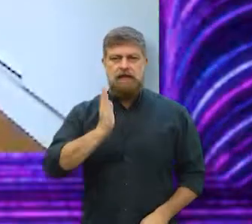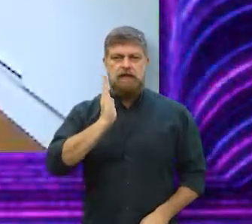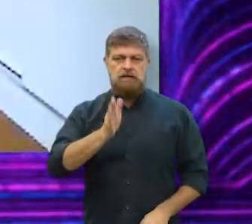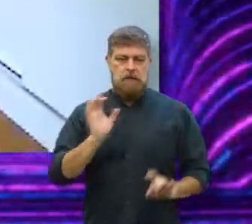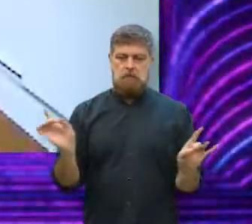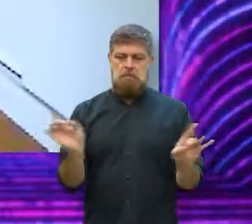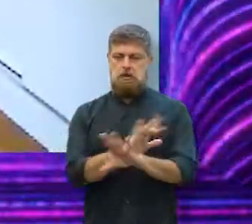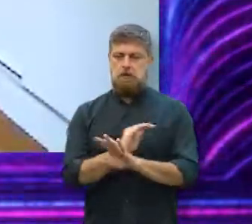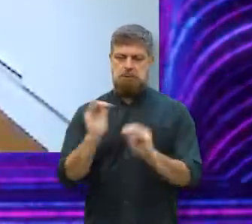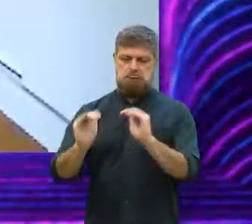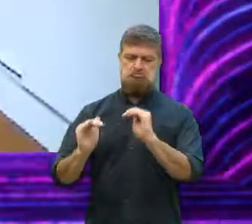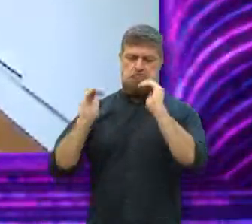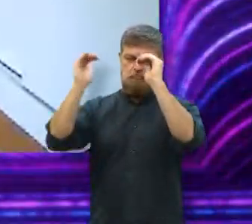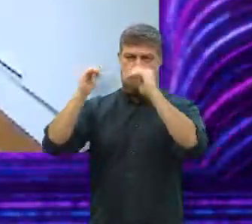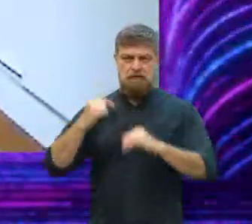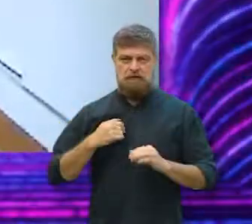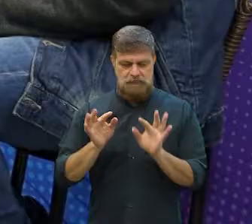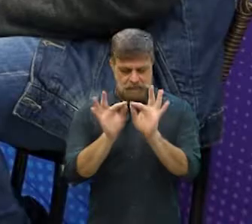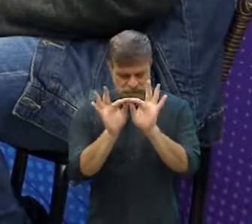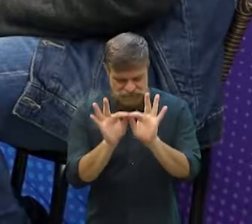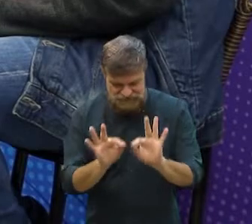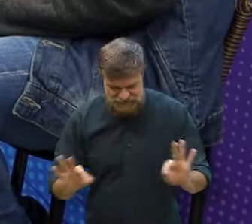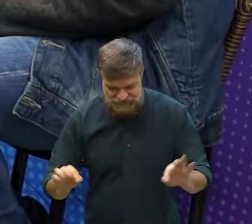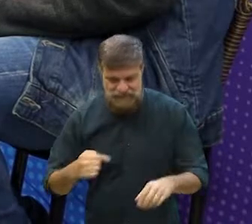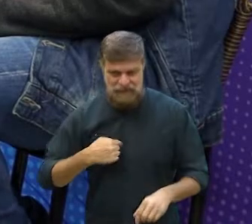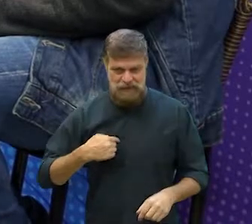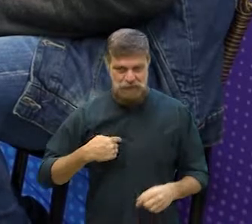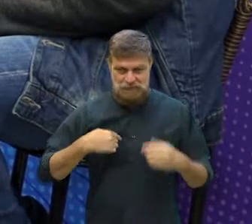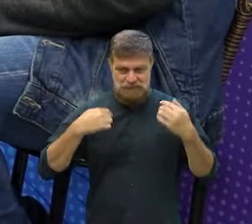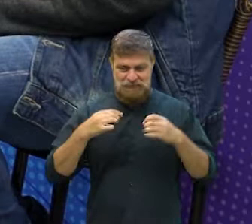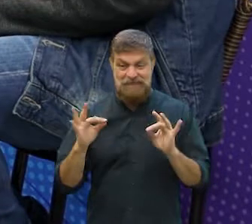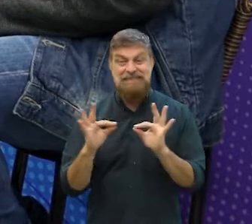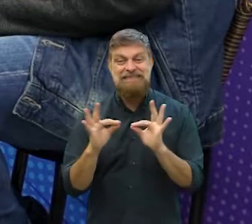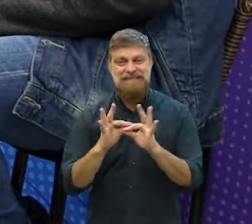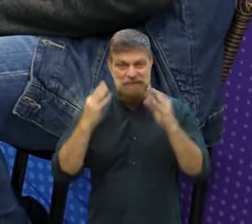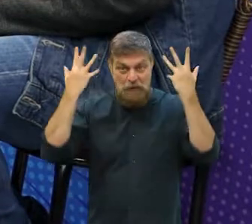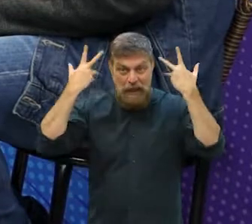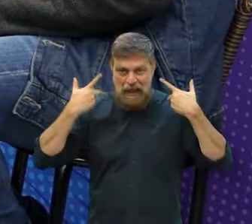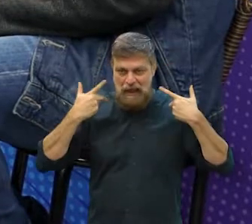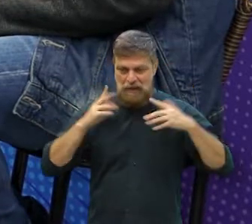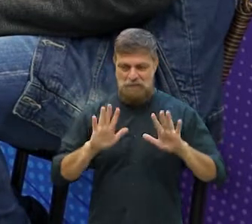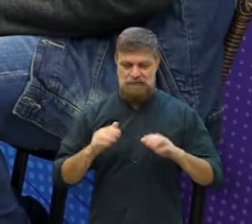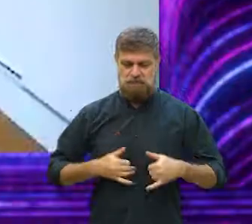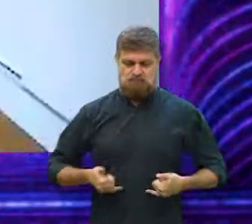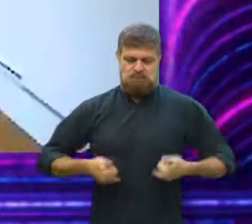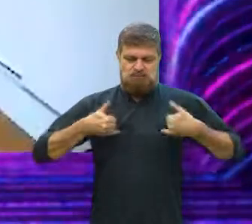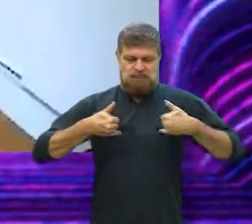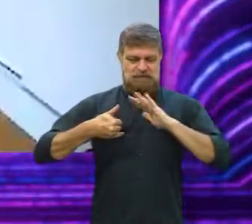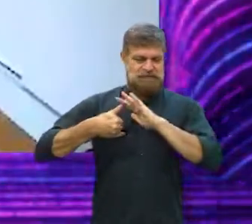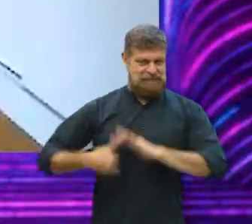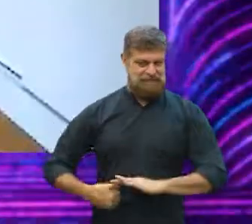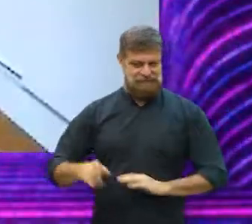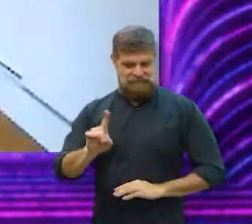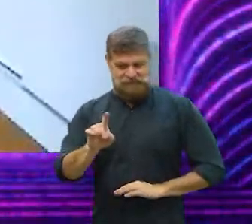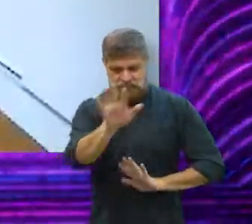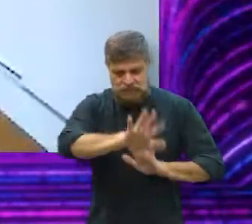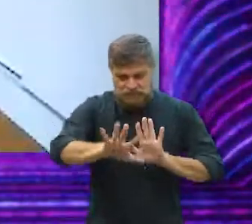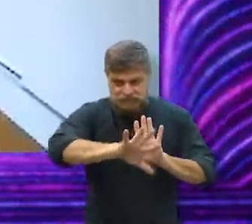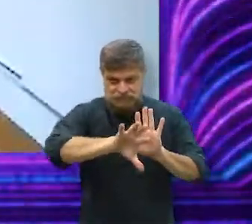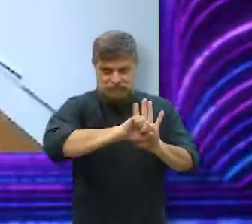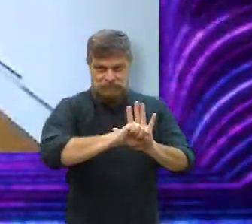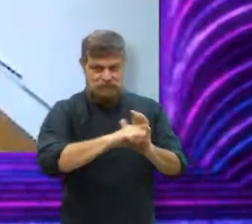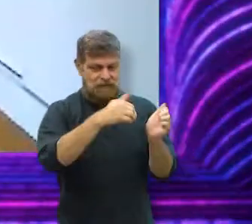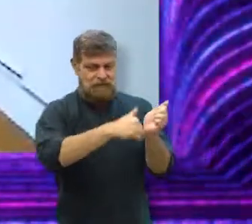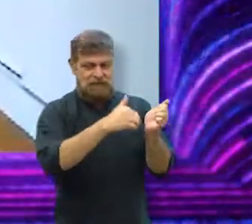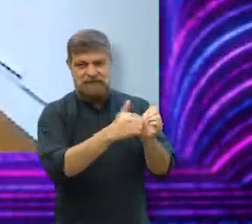ah, que eu já, que eu sou uma roteirista, eu sou humilde, apesar de ser leonina, mas eu sou humilde, mas não é nada mais no audiovisual, é tão segredo, né?